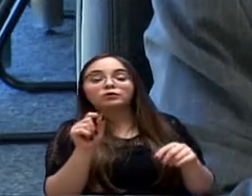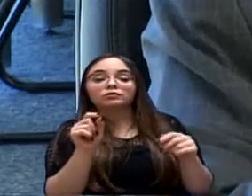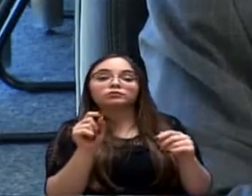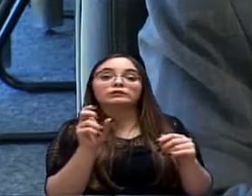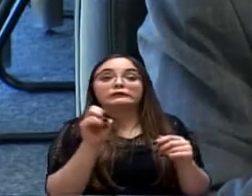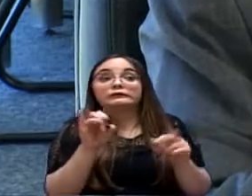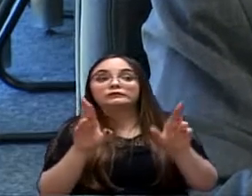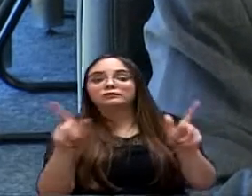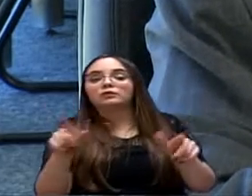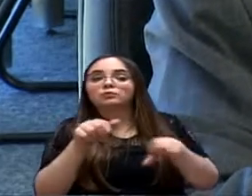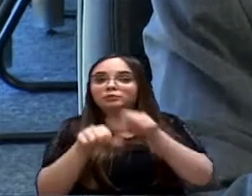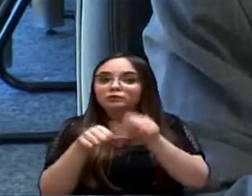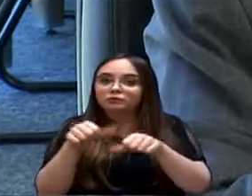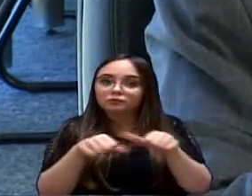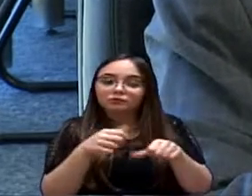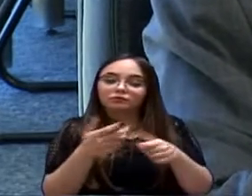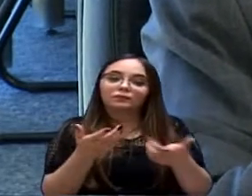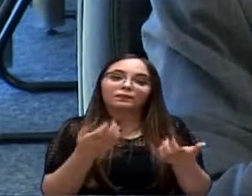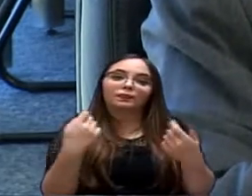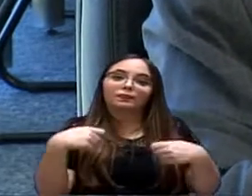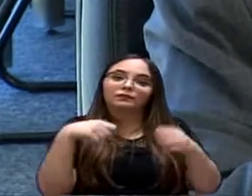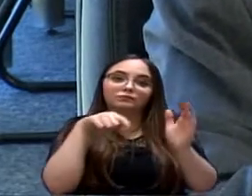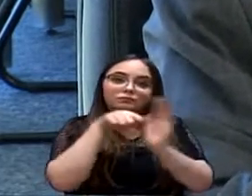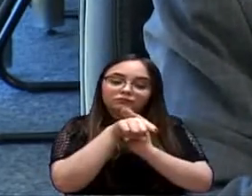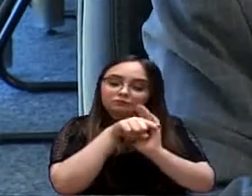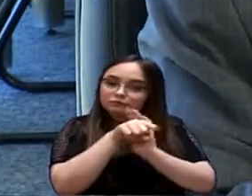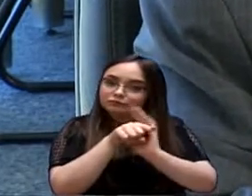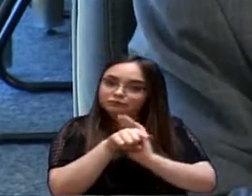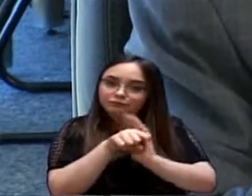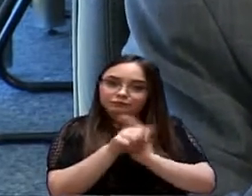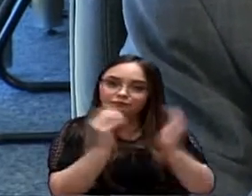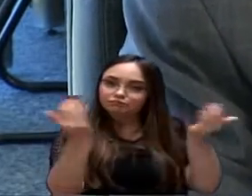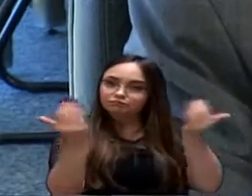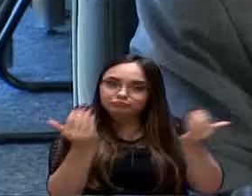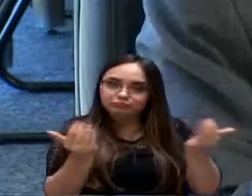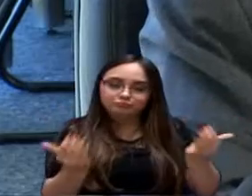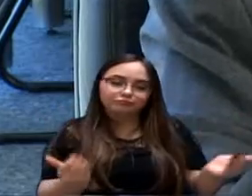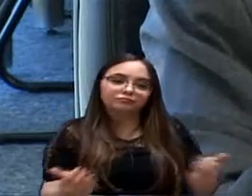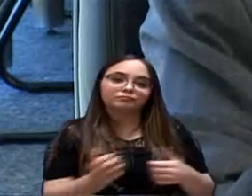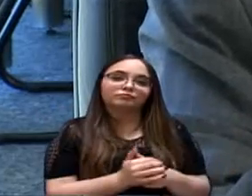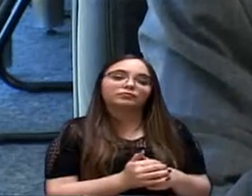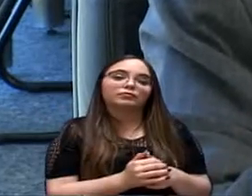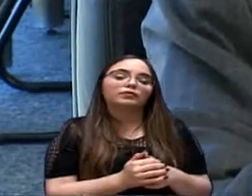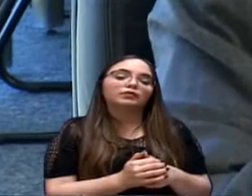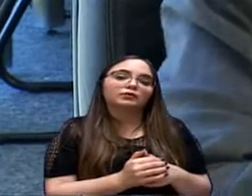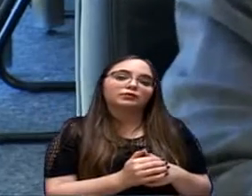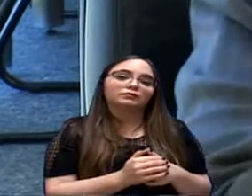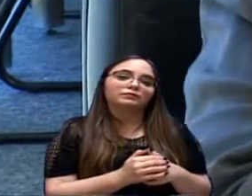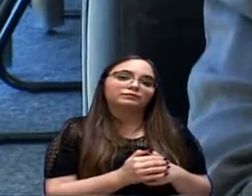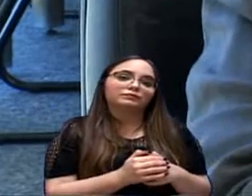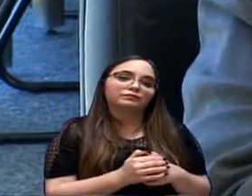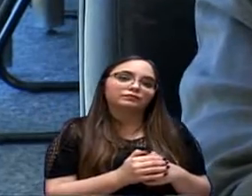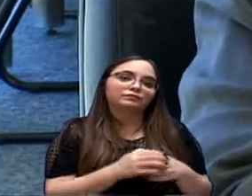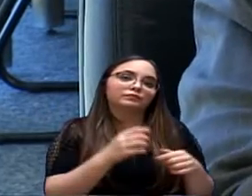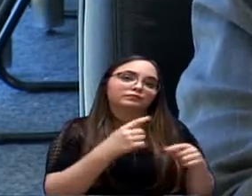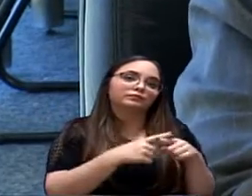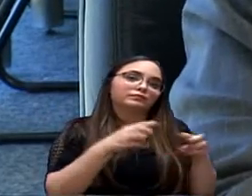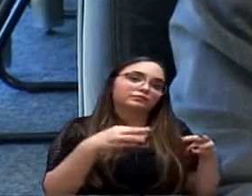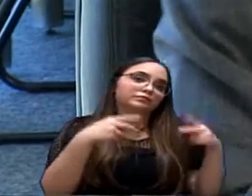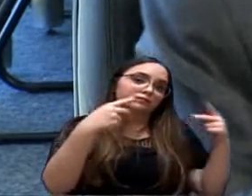faça uma clareação, que faça um levantamento entre o que está acordado pelo MP